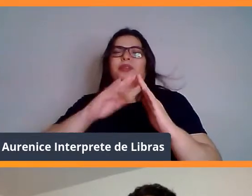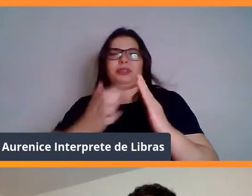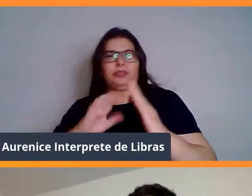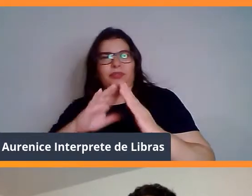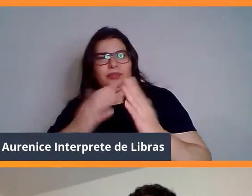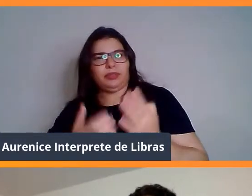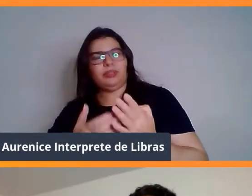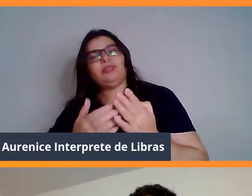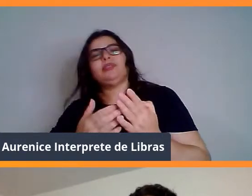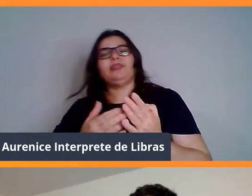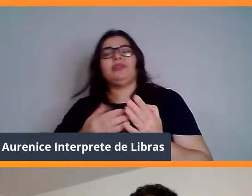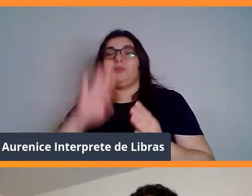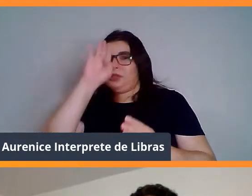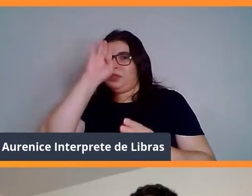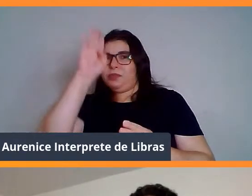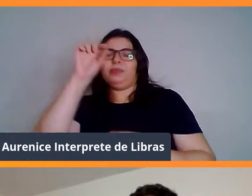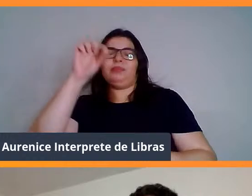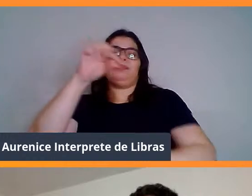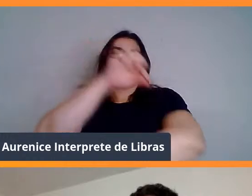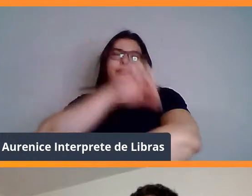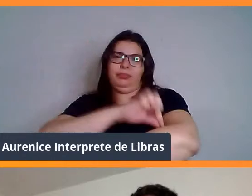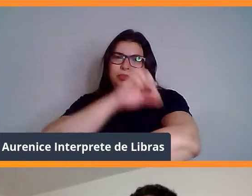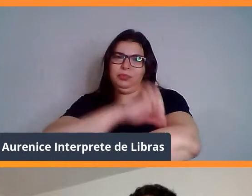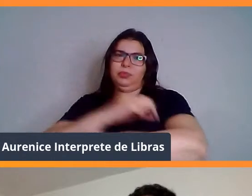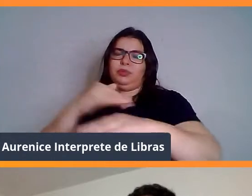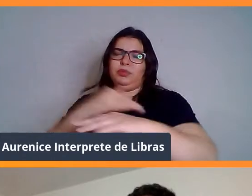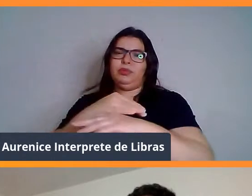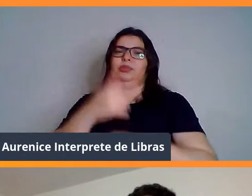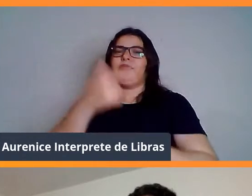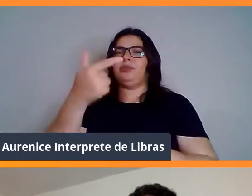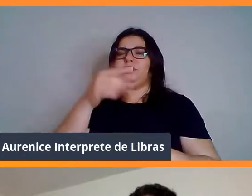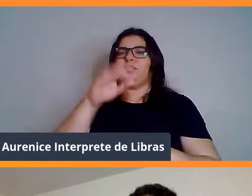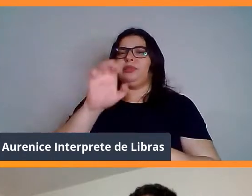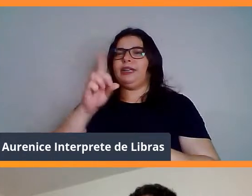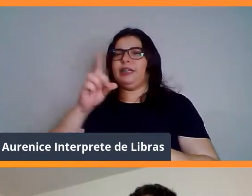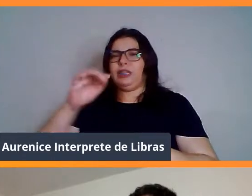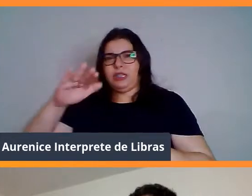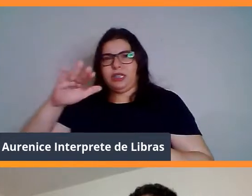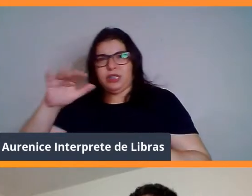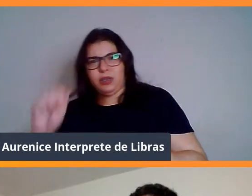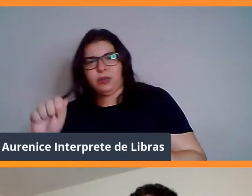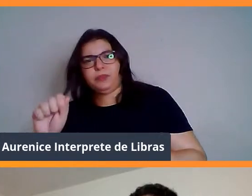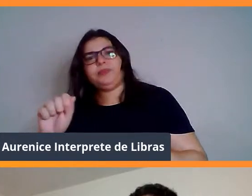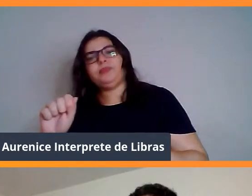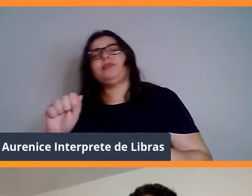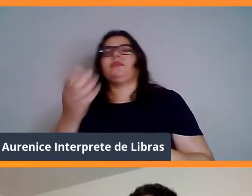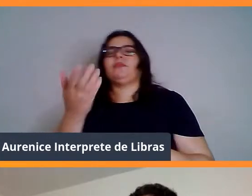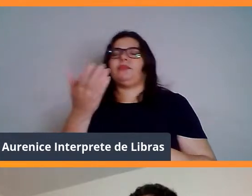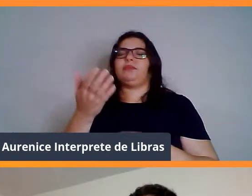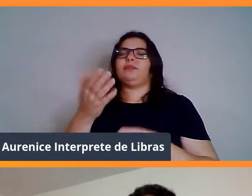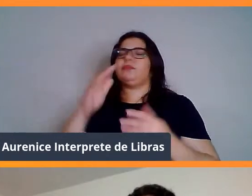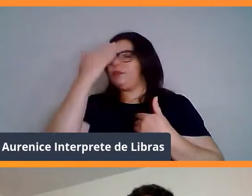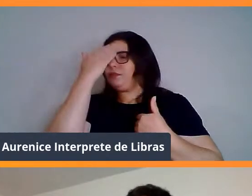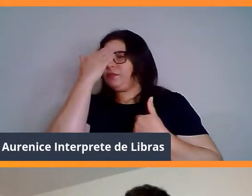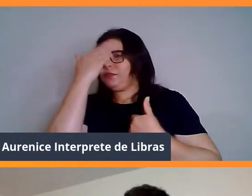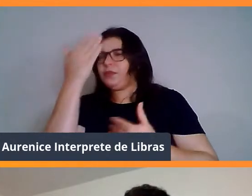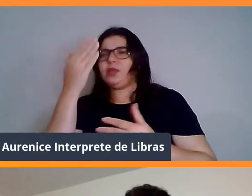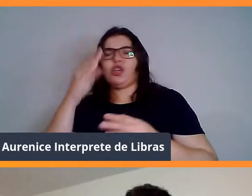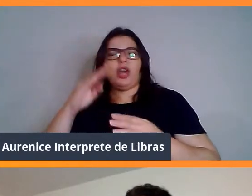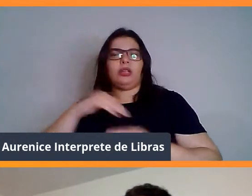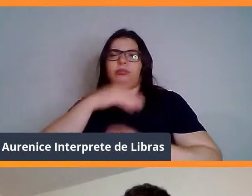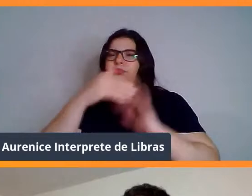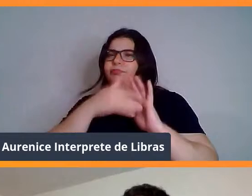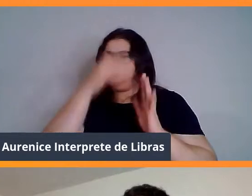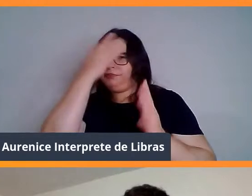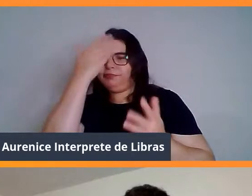localidade, nosso foró, é a segunda edição que nós estamos fazendo, né, então queria agradecer a todos os envolvidos, porque realmente foi um